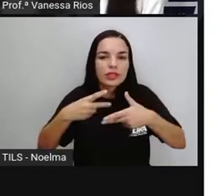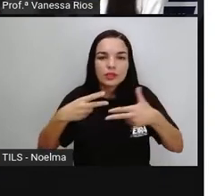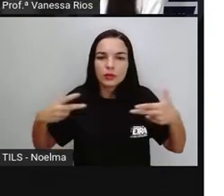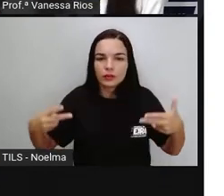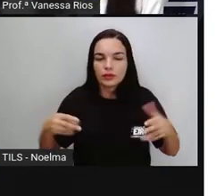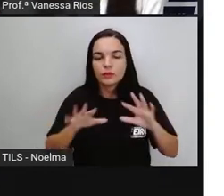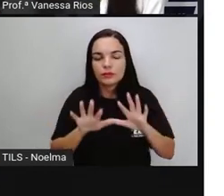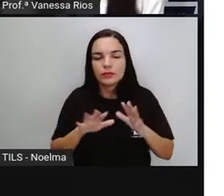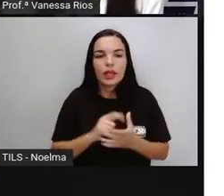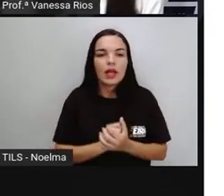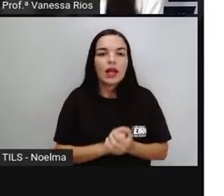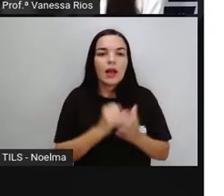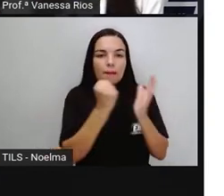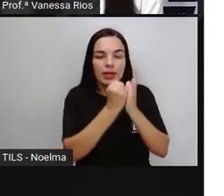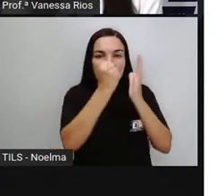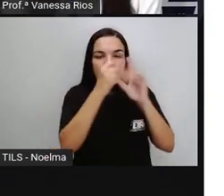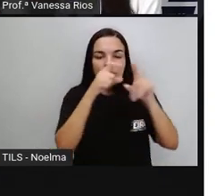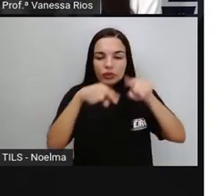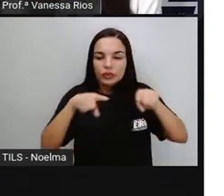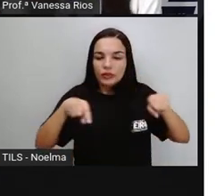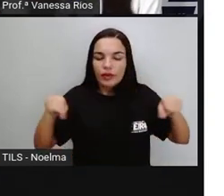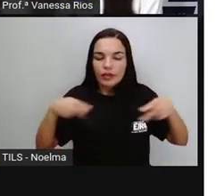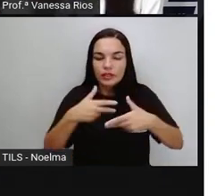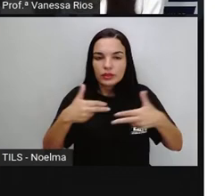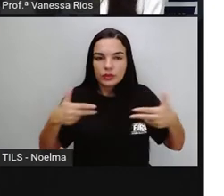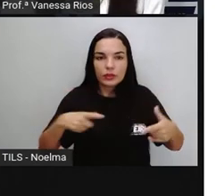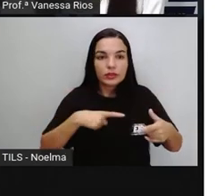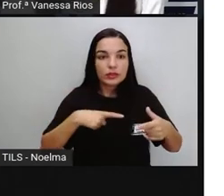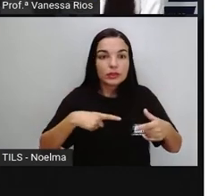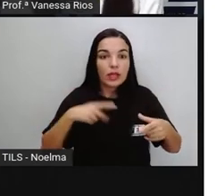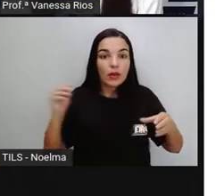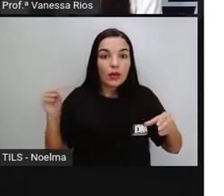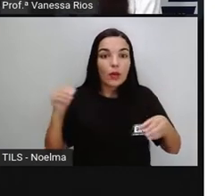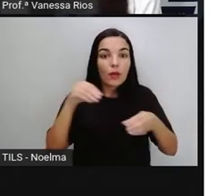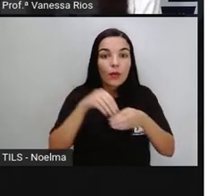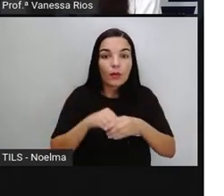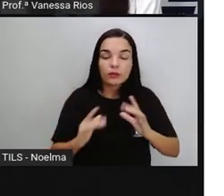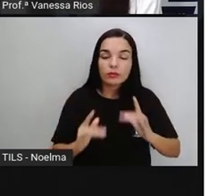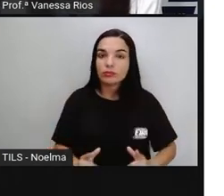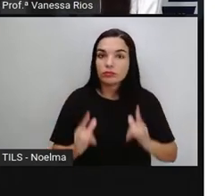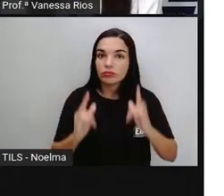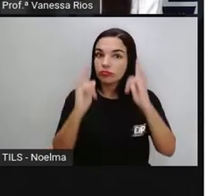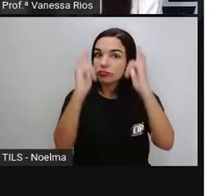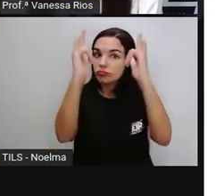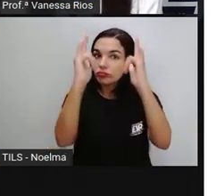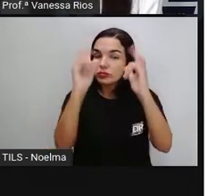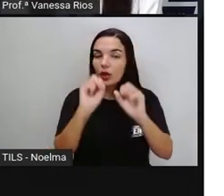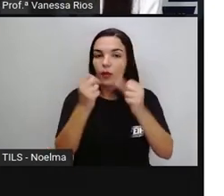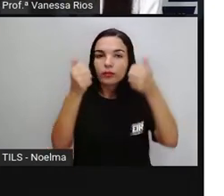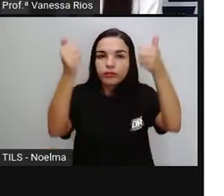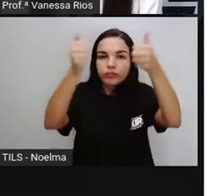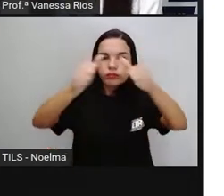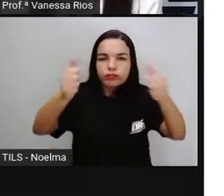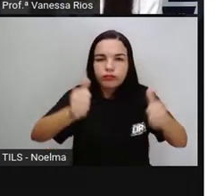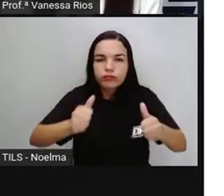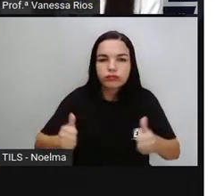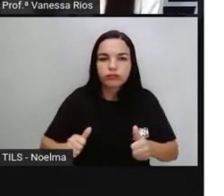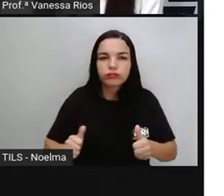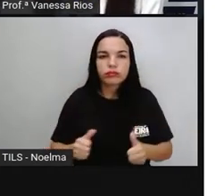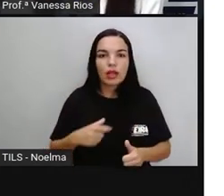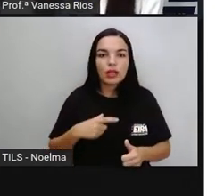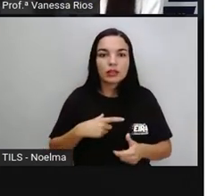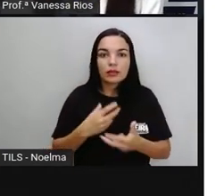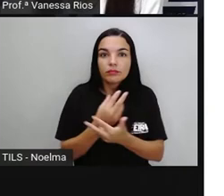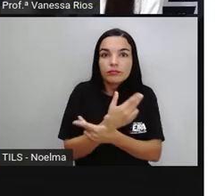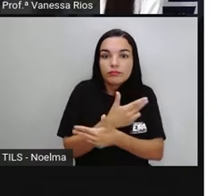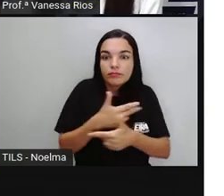materiais, né? São compostos aí por monumentos, grupos de edifícios ou sítios que têm um excepcional